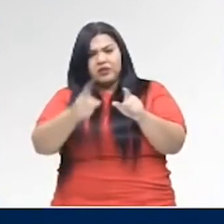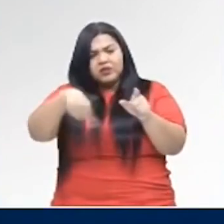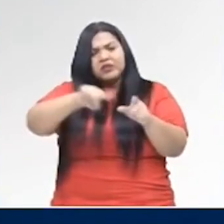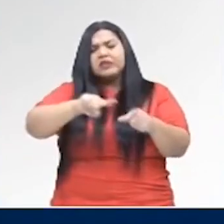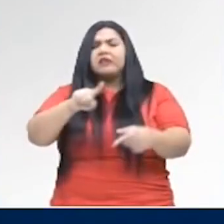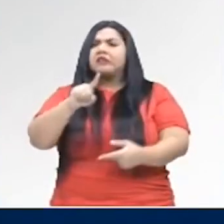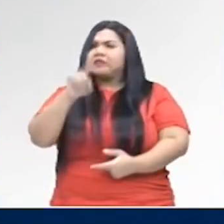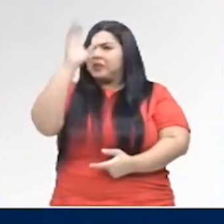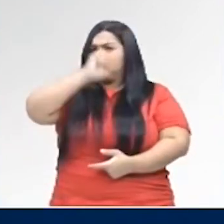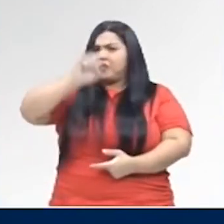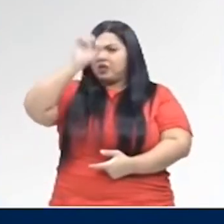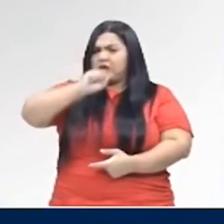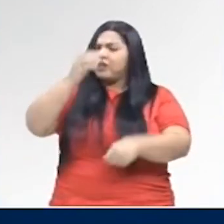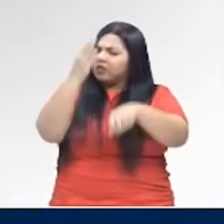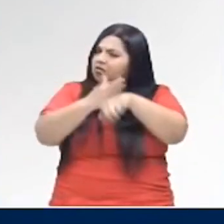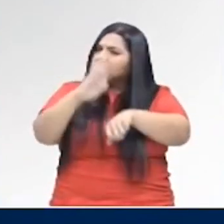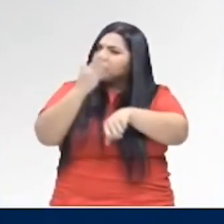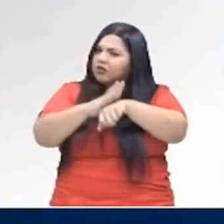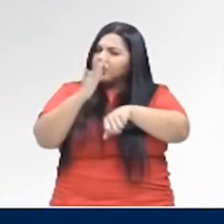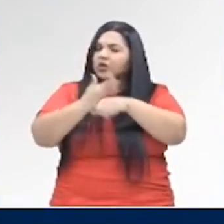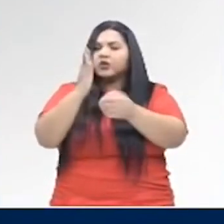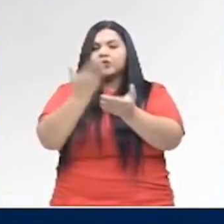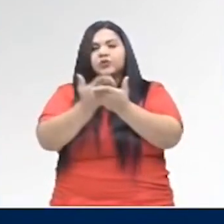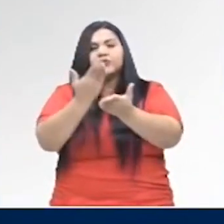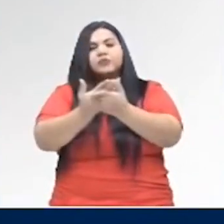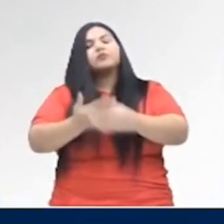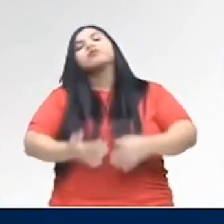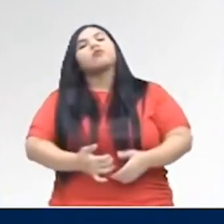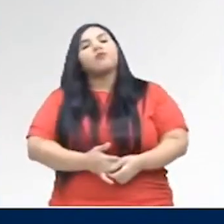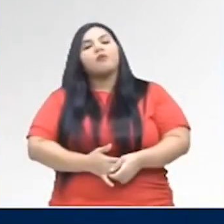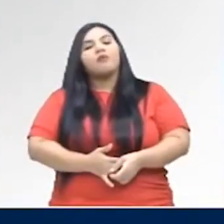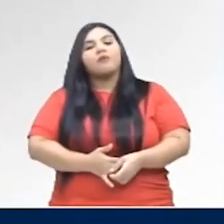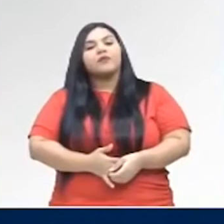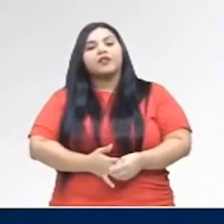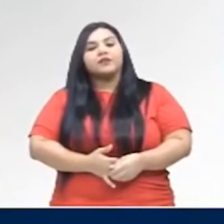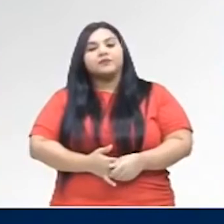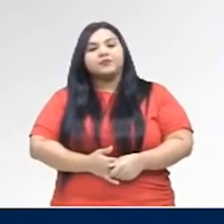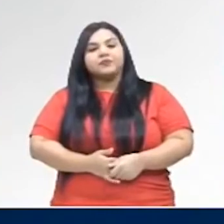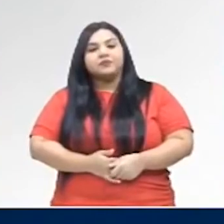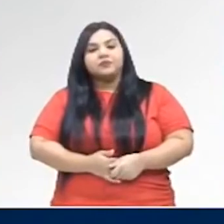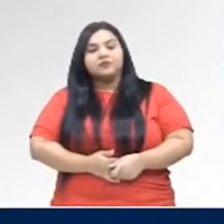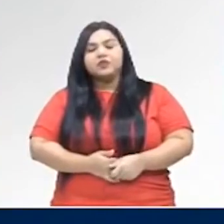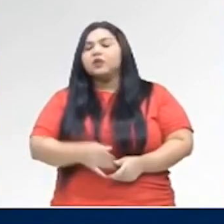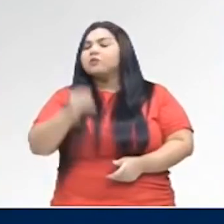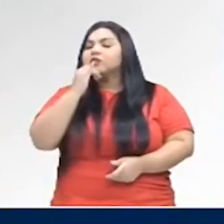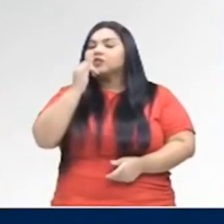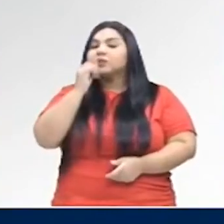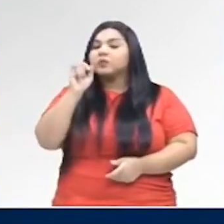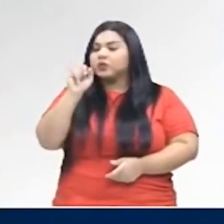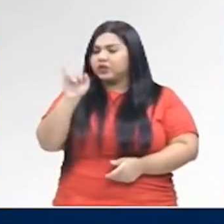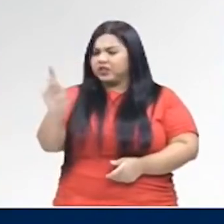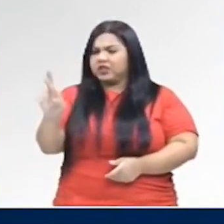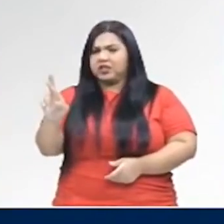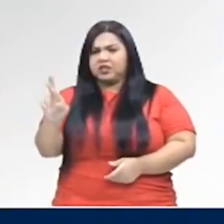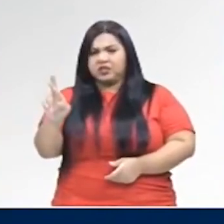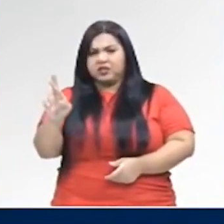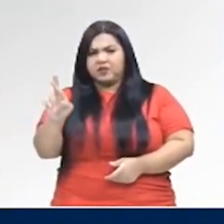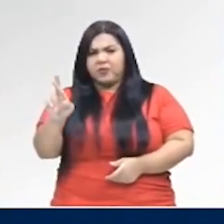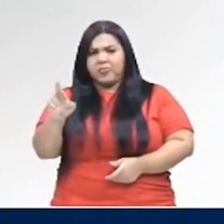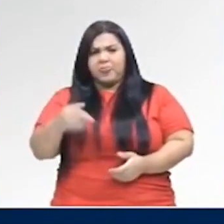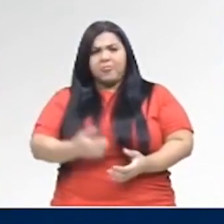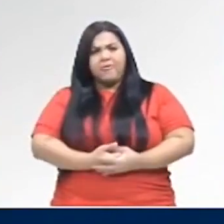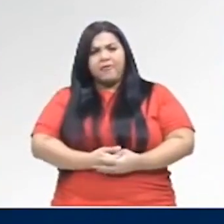possa aprender treinando, estudando. Você vai ver. O verbo ir, por exemplo, ele é defectivo. O verbo